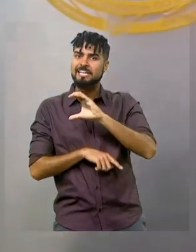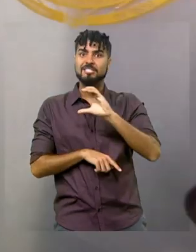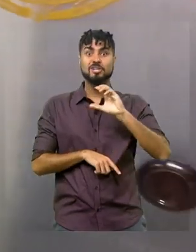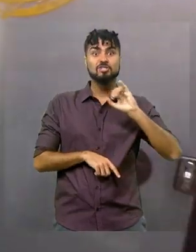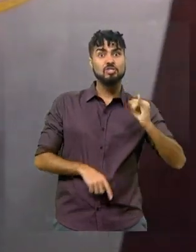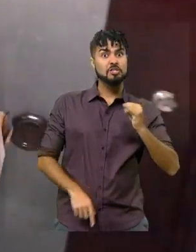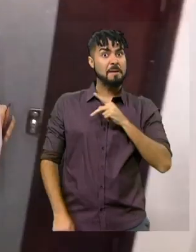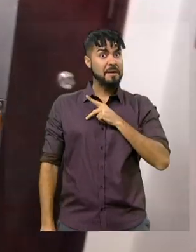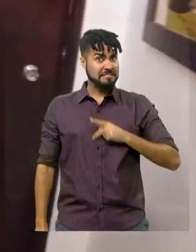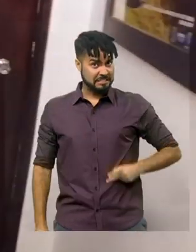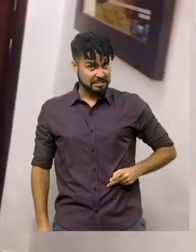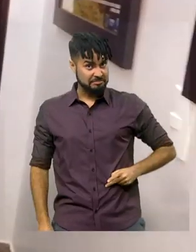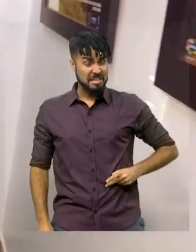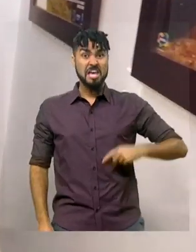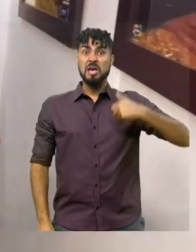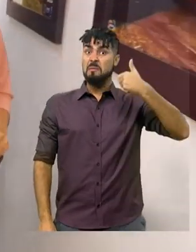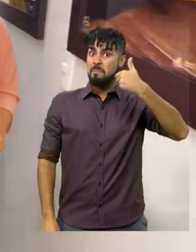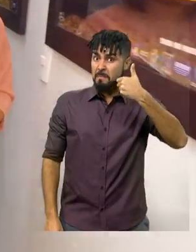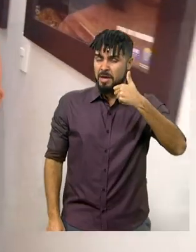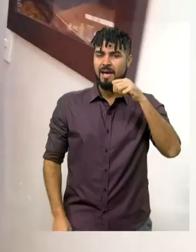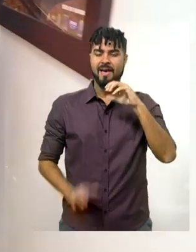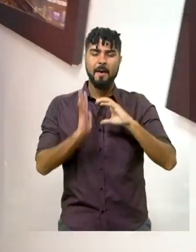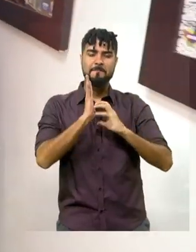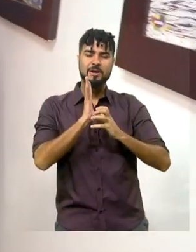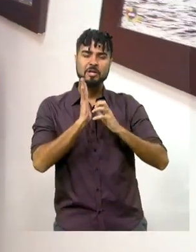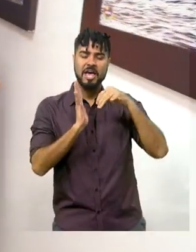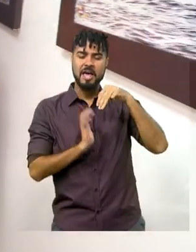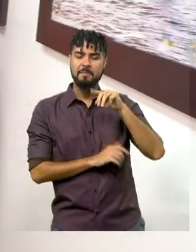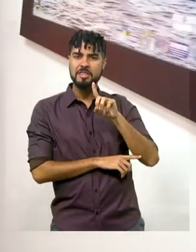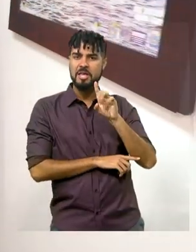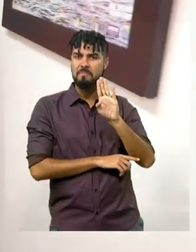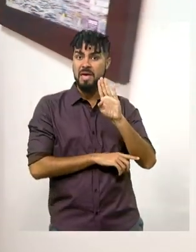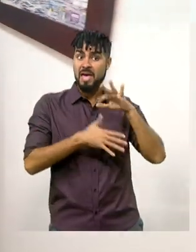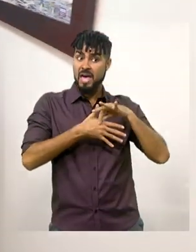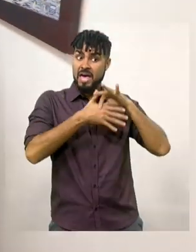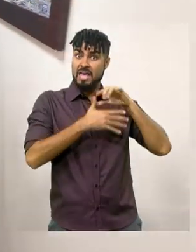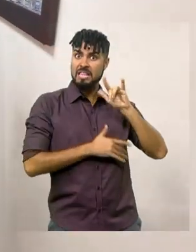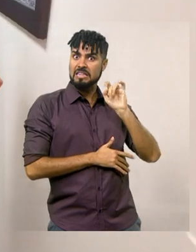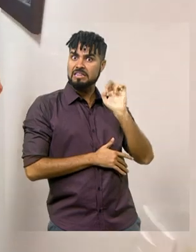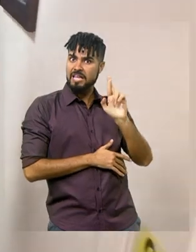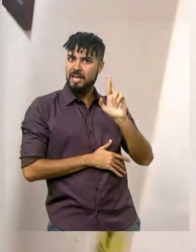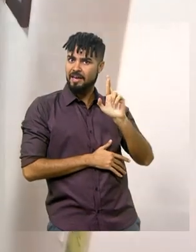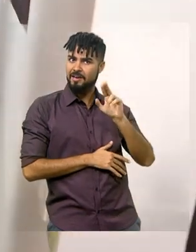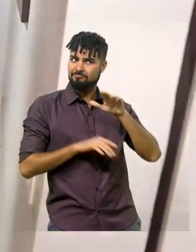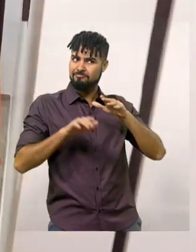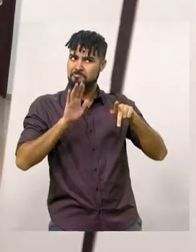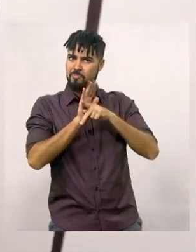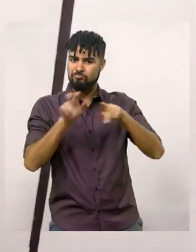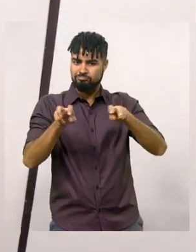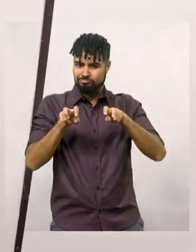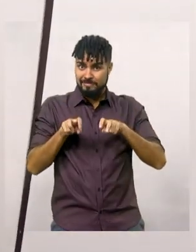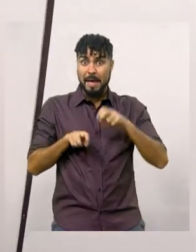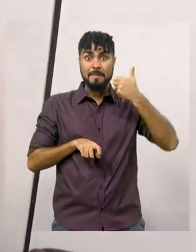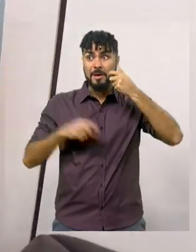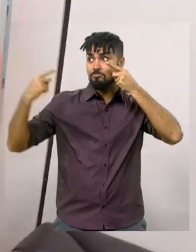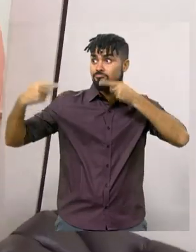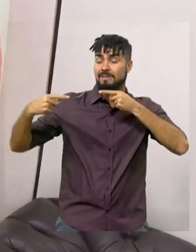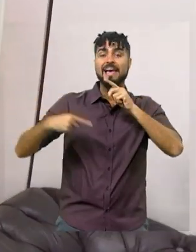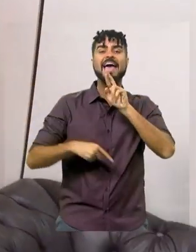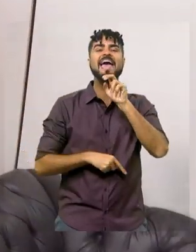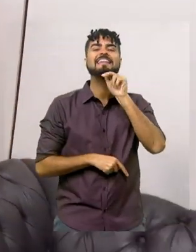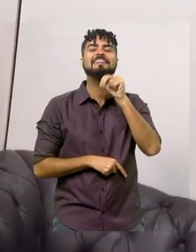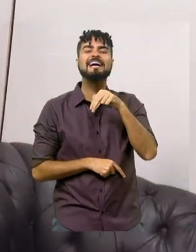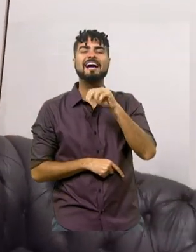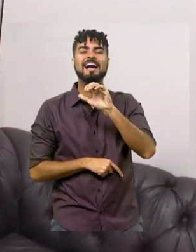Justiça do Senado. Primeira do MDB a liderar a bancada do partido. Primeira a enfrentar o senador Renan Calheiros